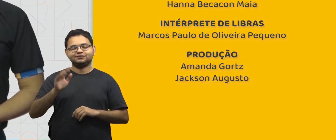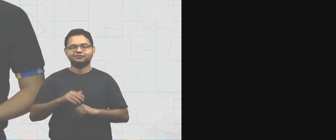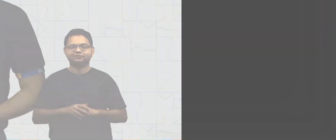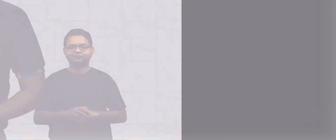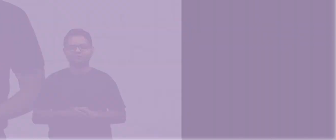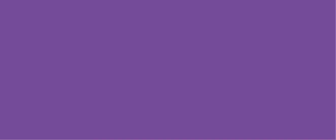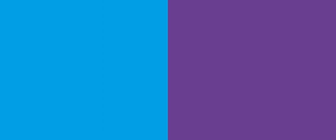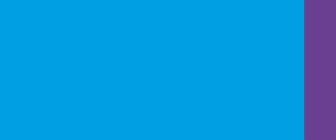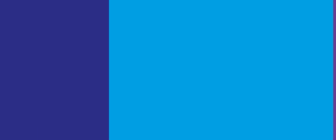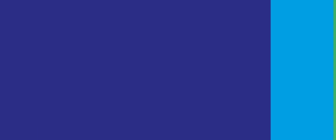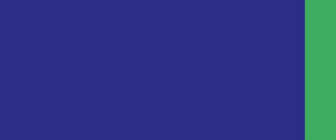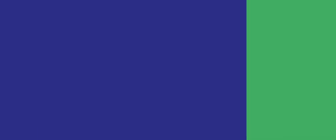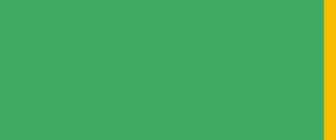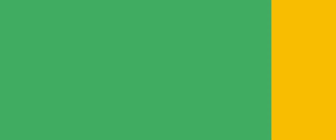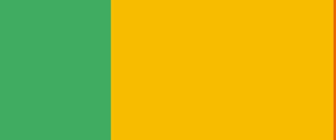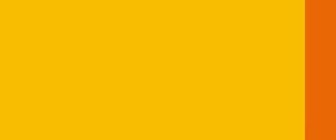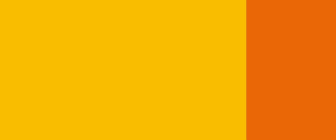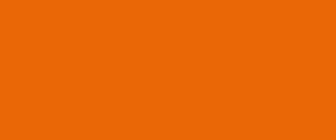tchau, tchau!